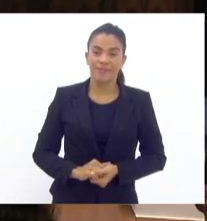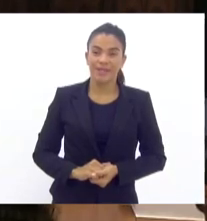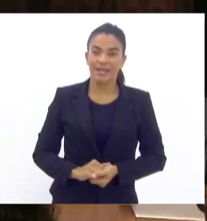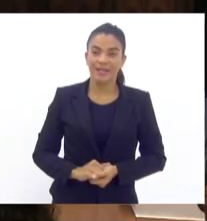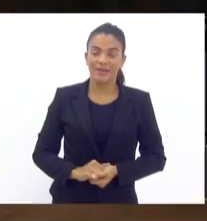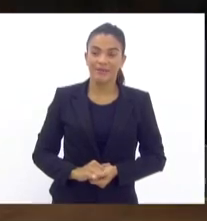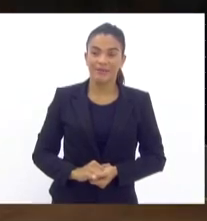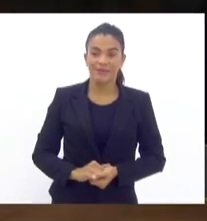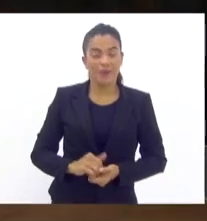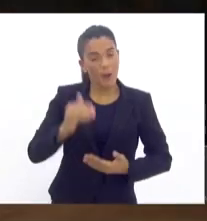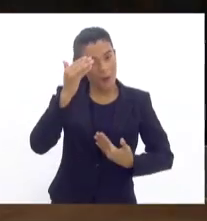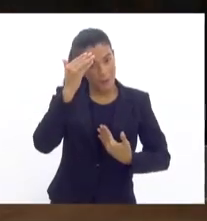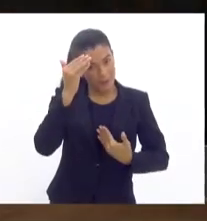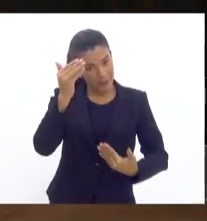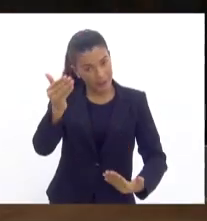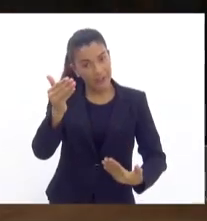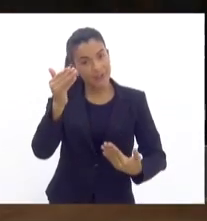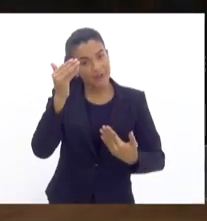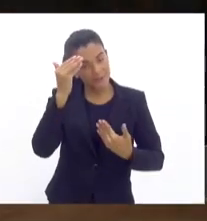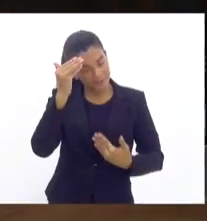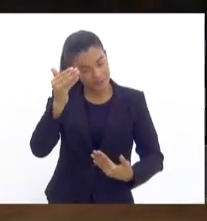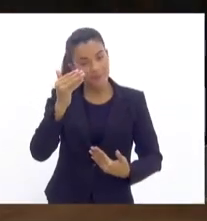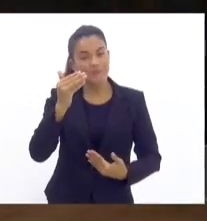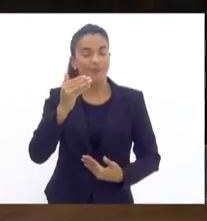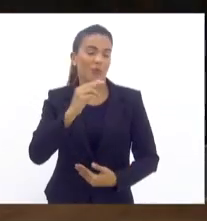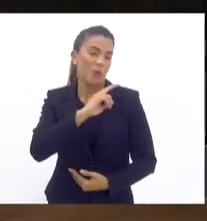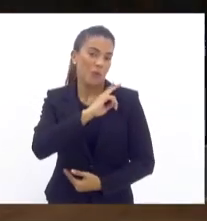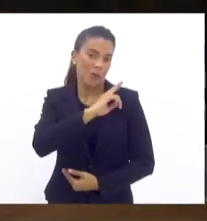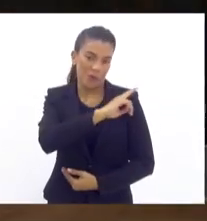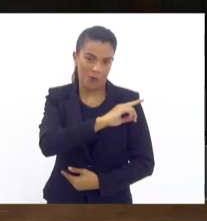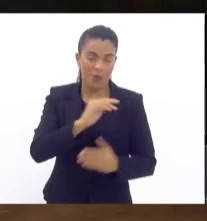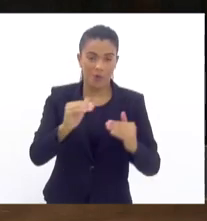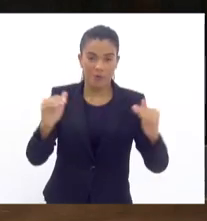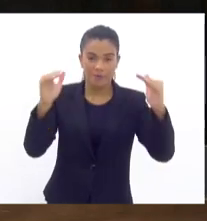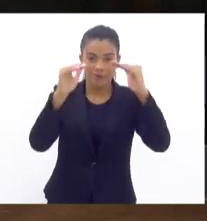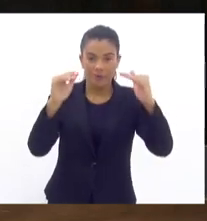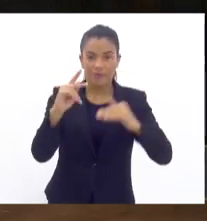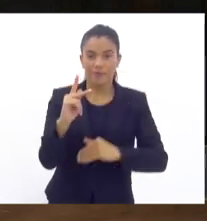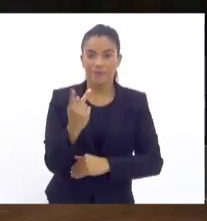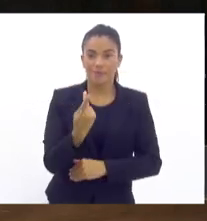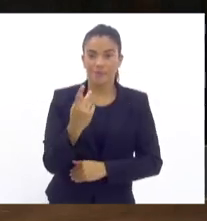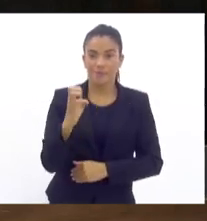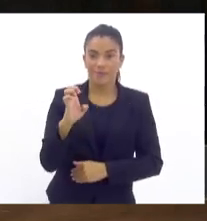Muito obrigado, coronel André Henrique, mais uma vez.